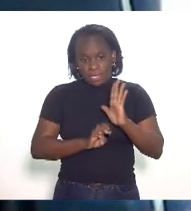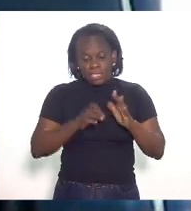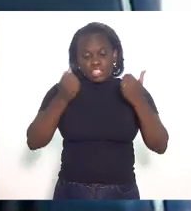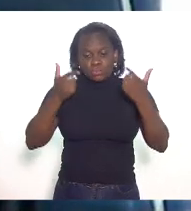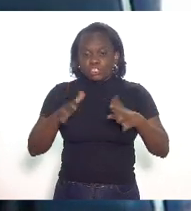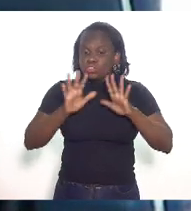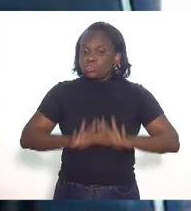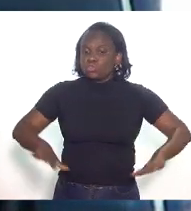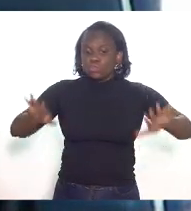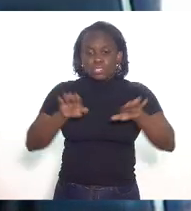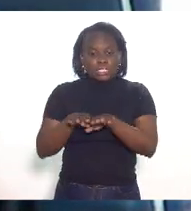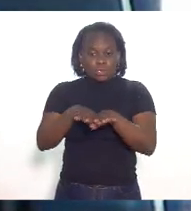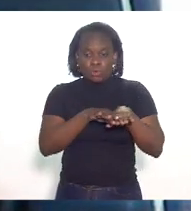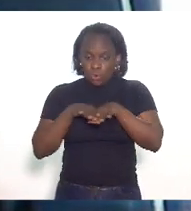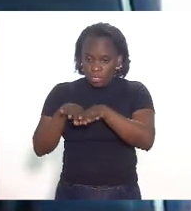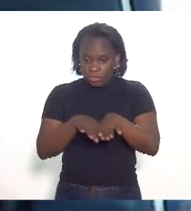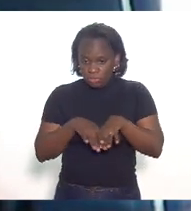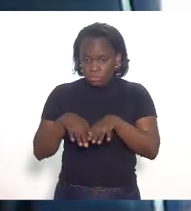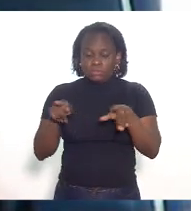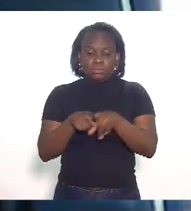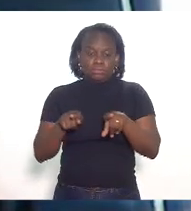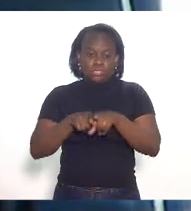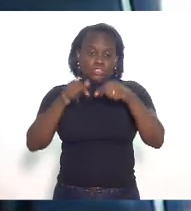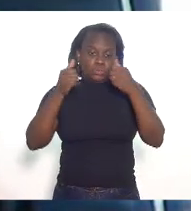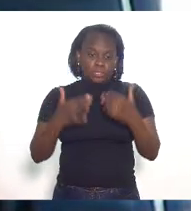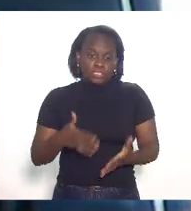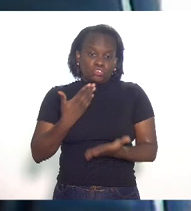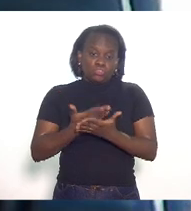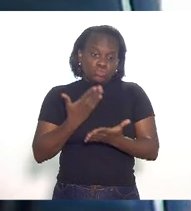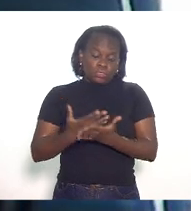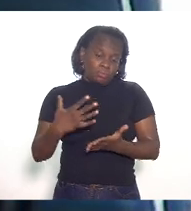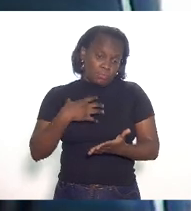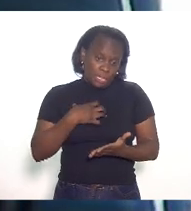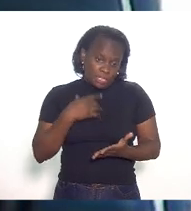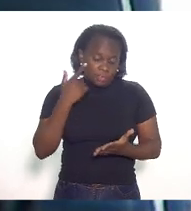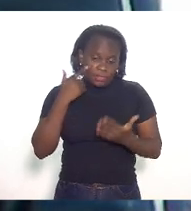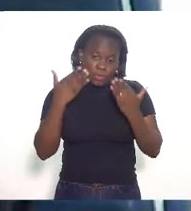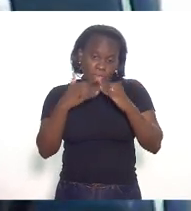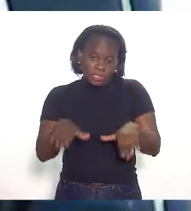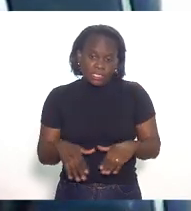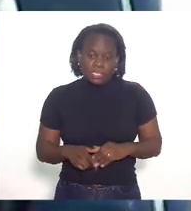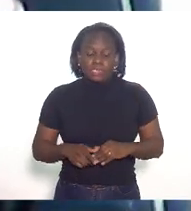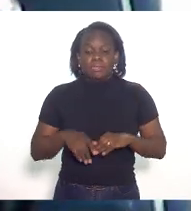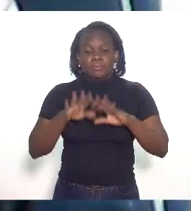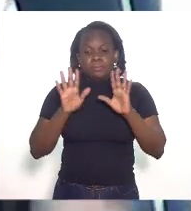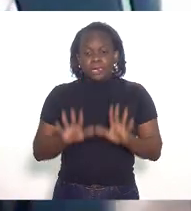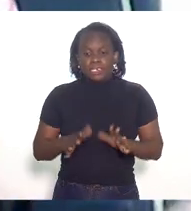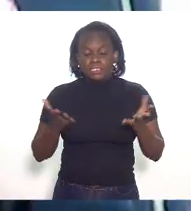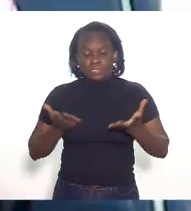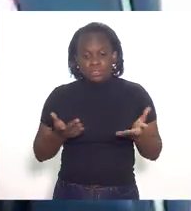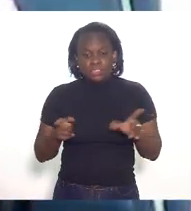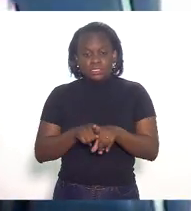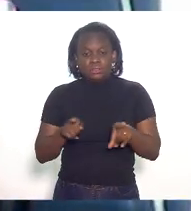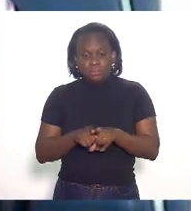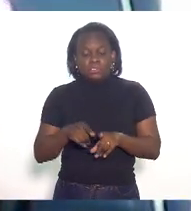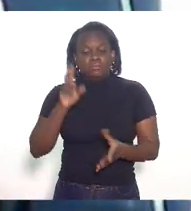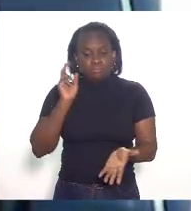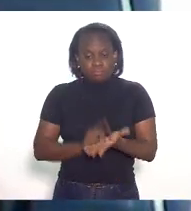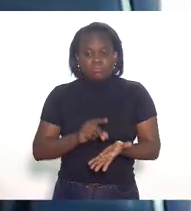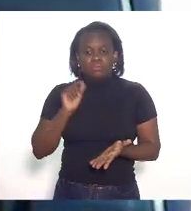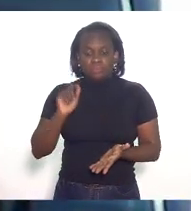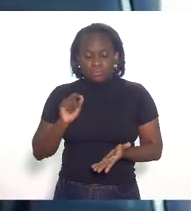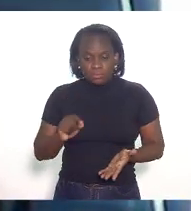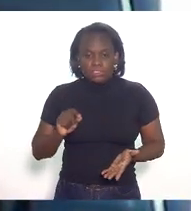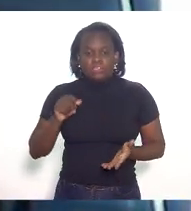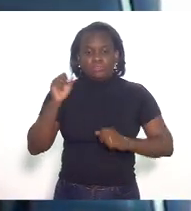que é para todo mundo igual isonomia e tratamos isso no estudo de impacto com medida compensatória agora é também o fato de que a